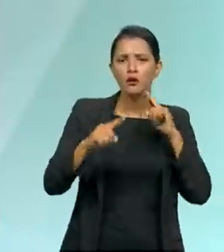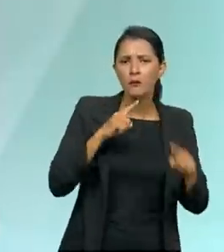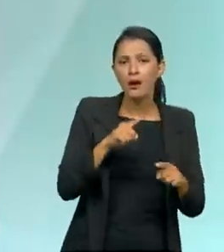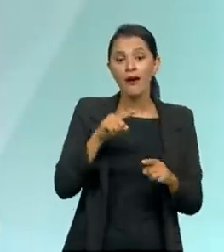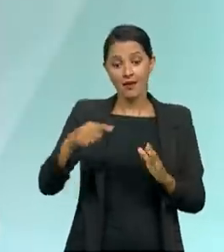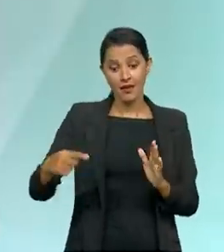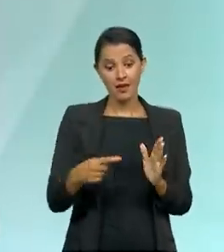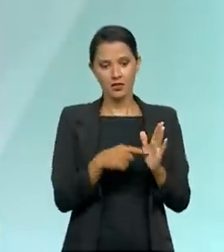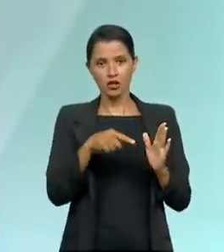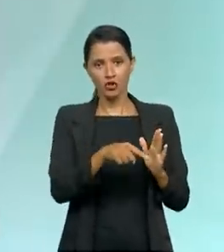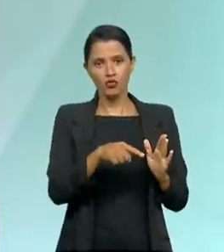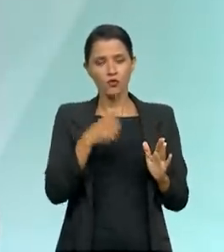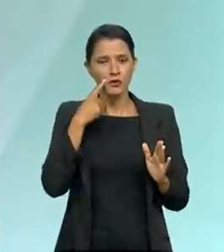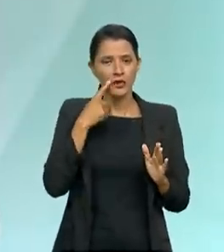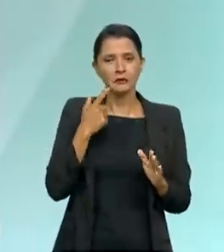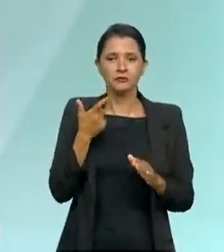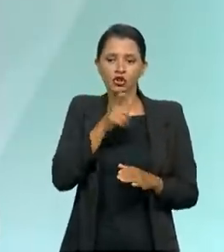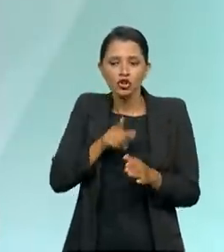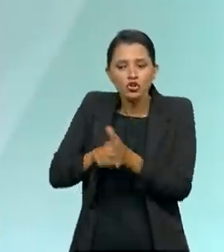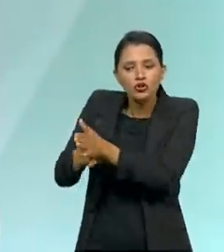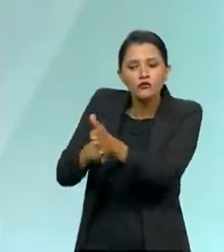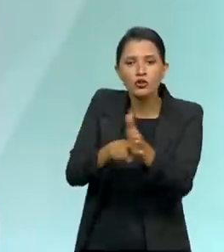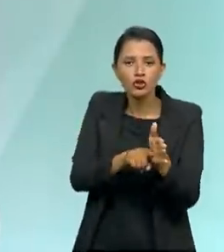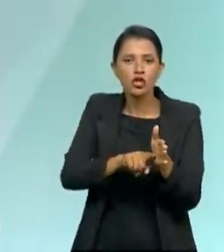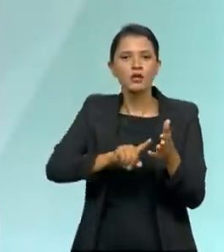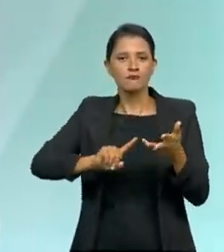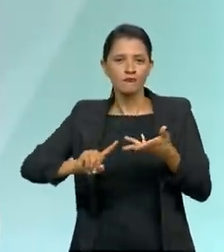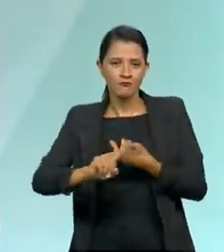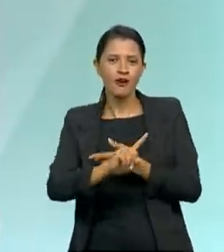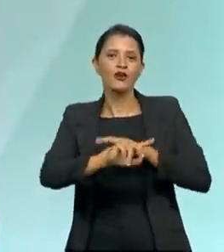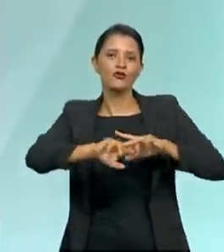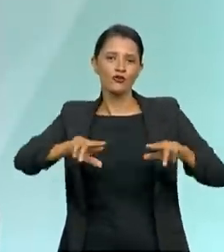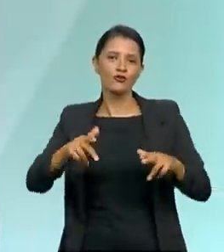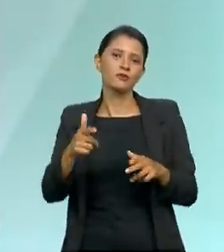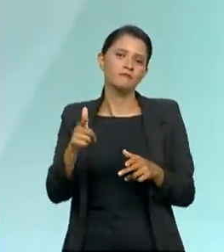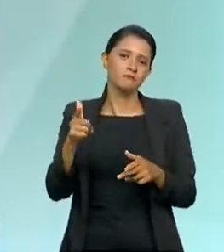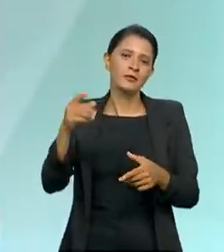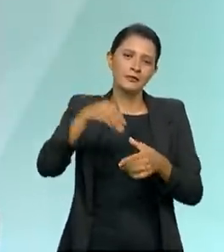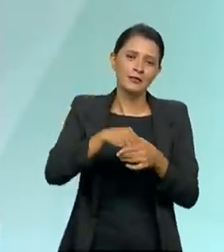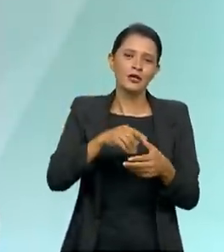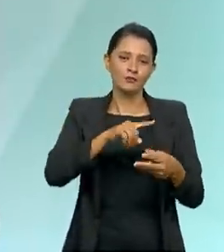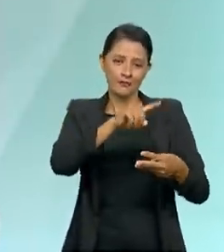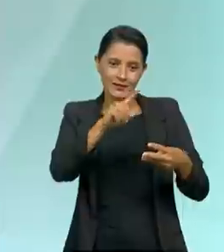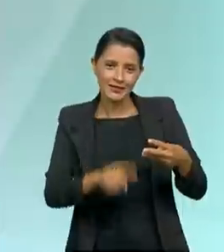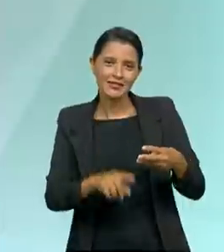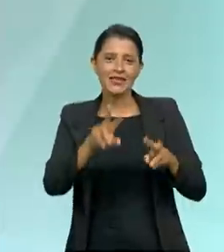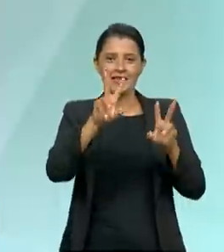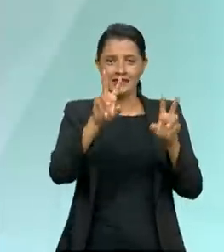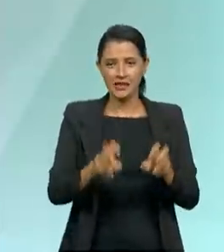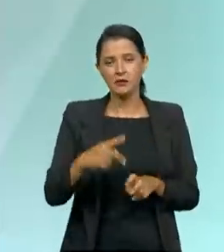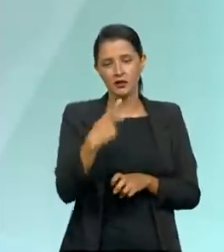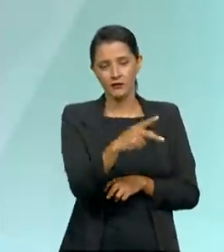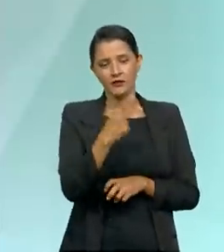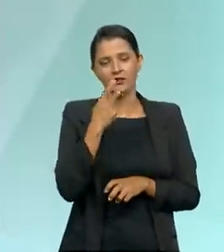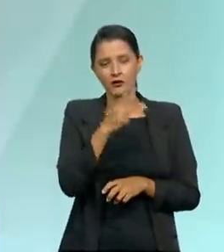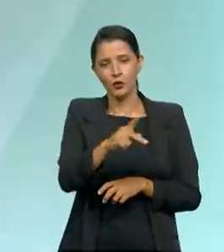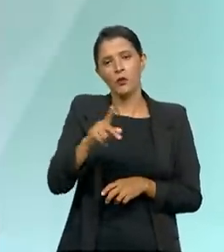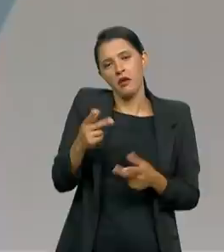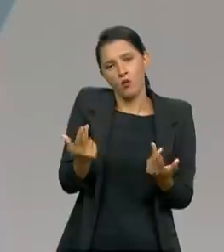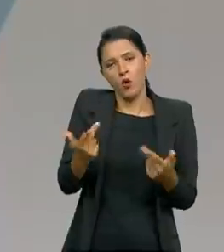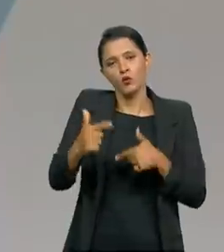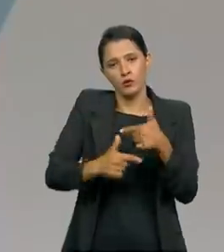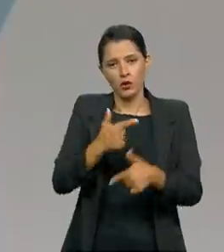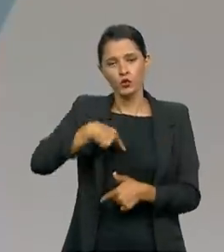denúncias, nós atuamos em investigação e uma série de coisas. Então, mais ou menos, dentro dessas três temáticas que você colocou, é assim que a gente atua.